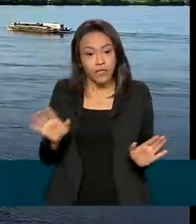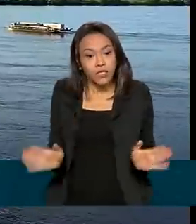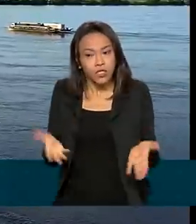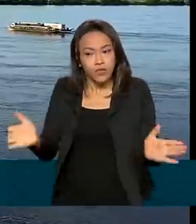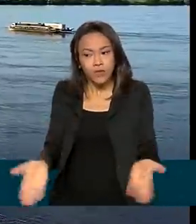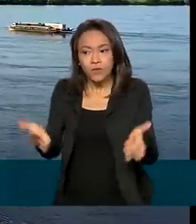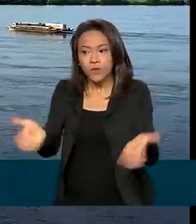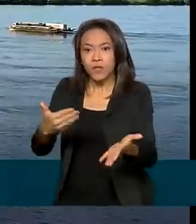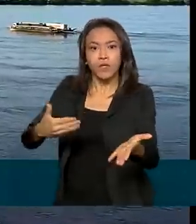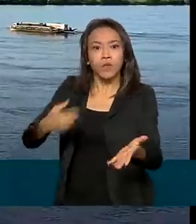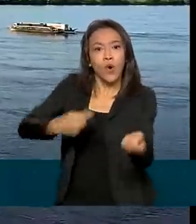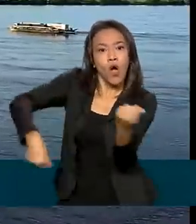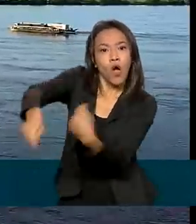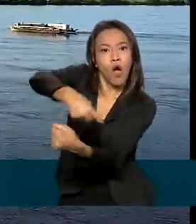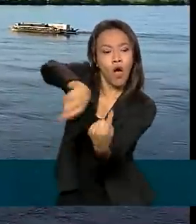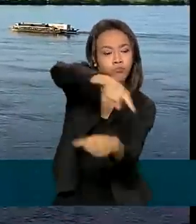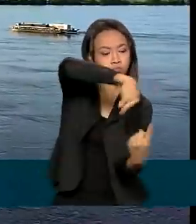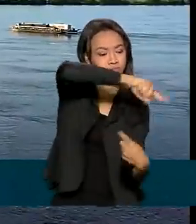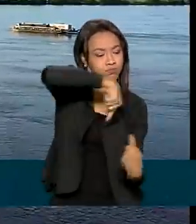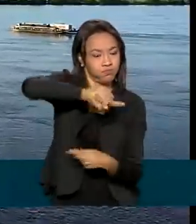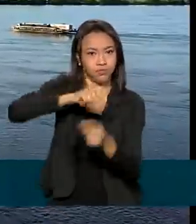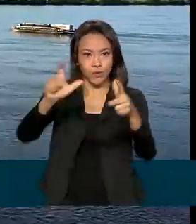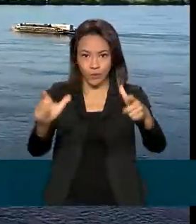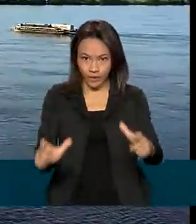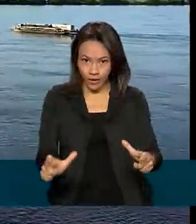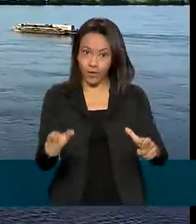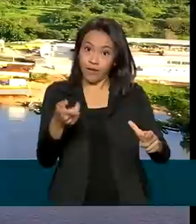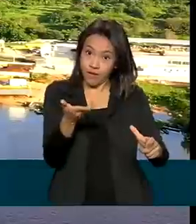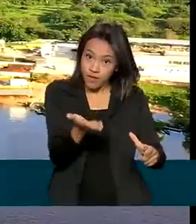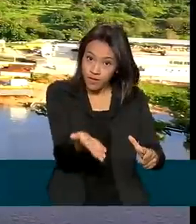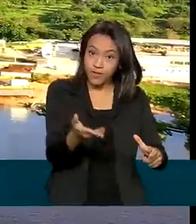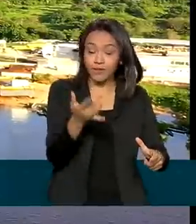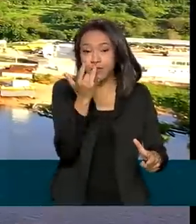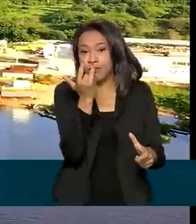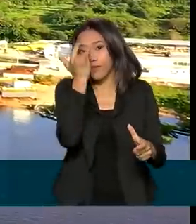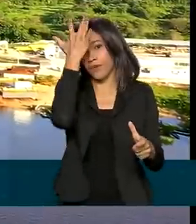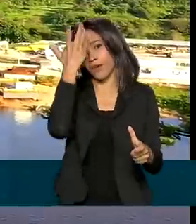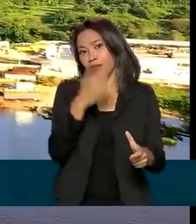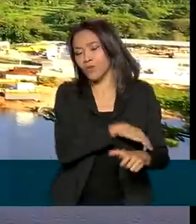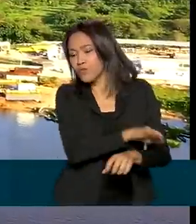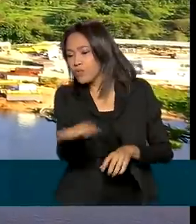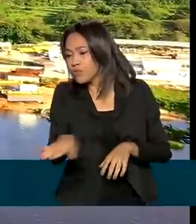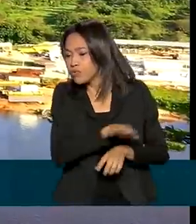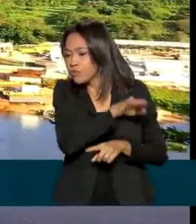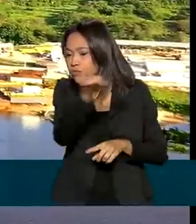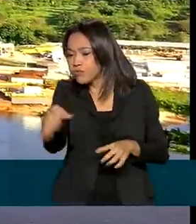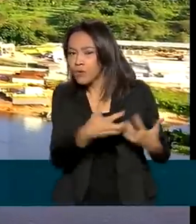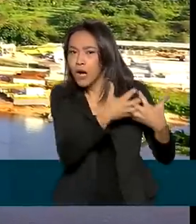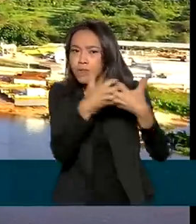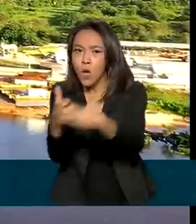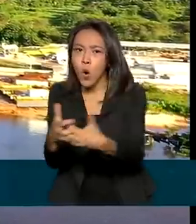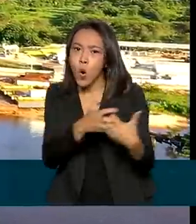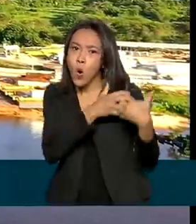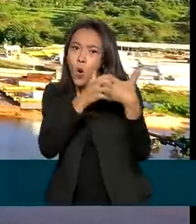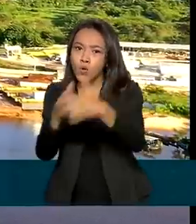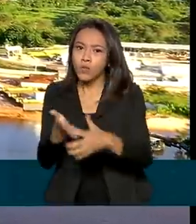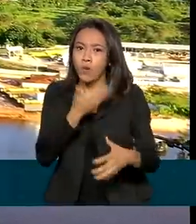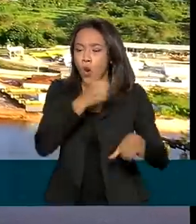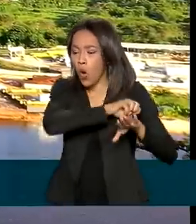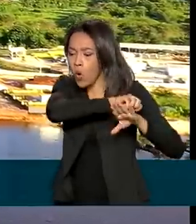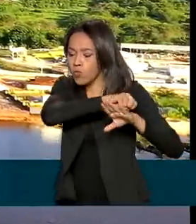desenvolvimento econômico local, o empreendimento vai facilitar o tráfego de veículos e caminhões, melhorar o